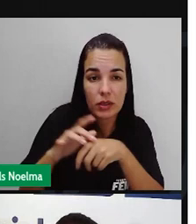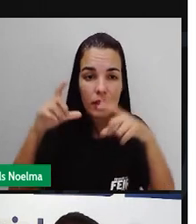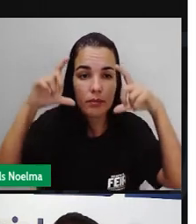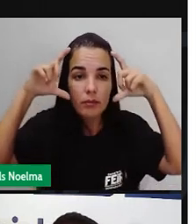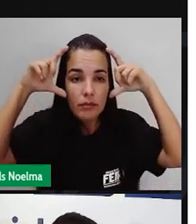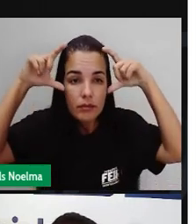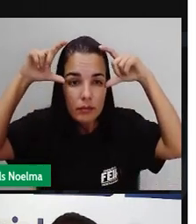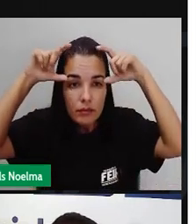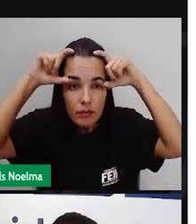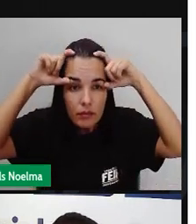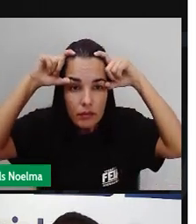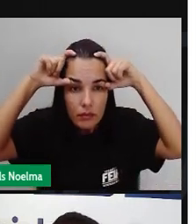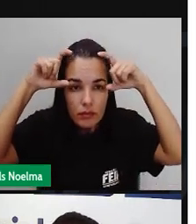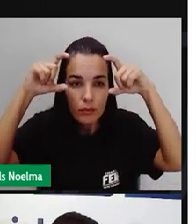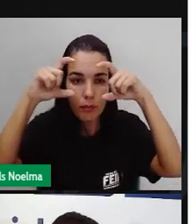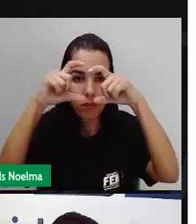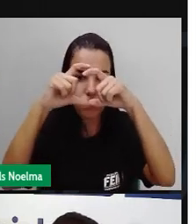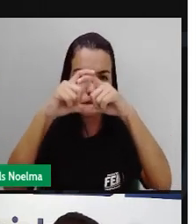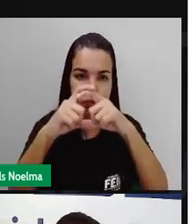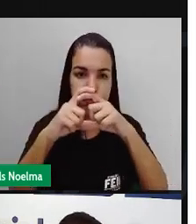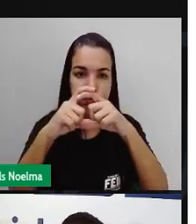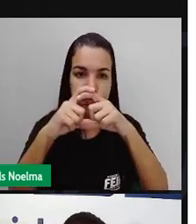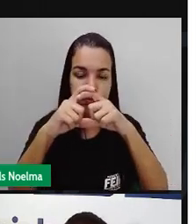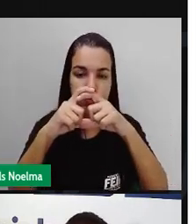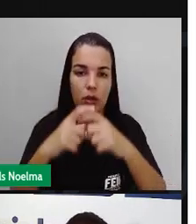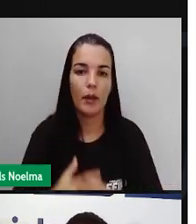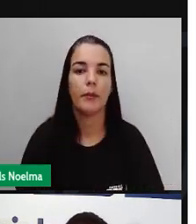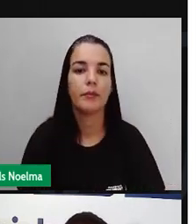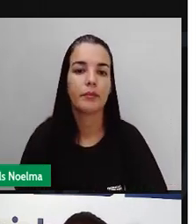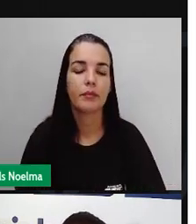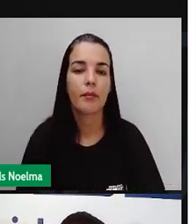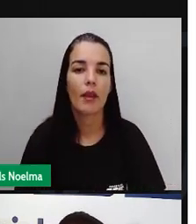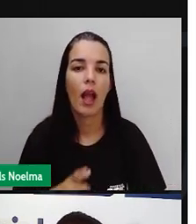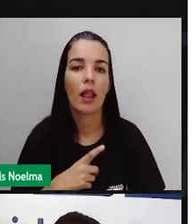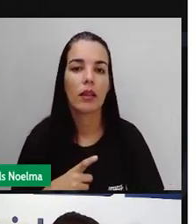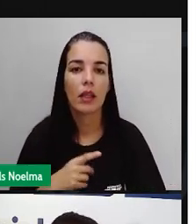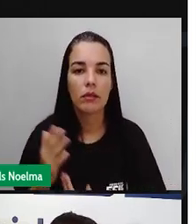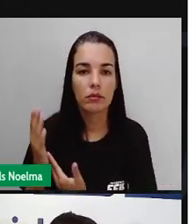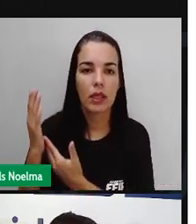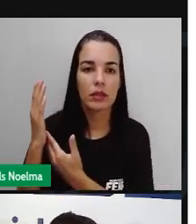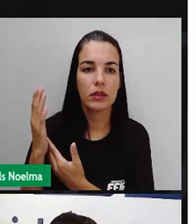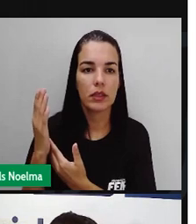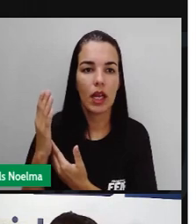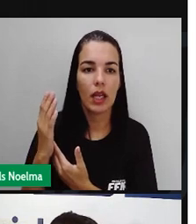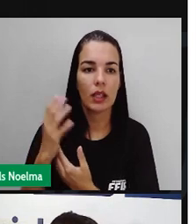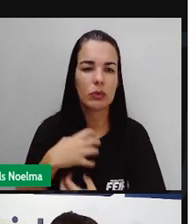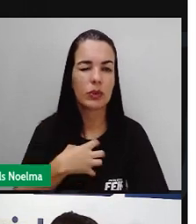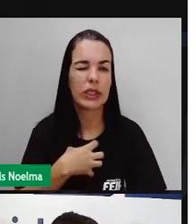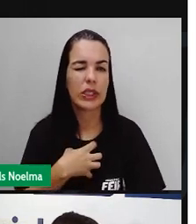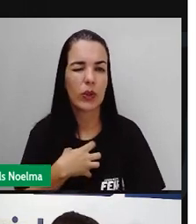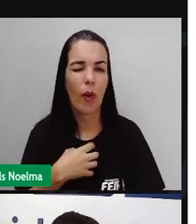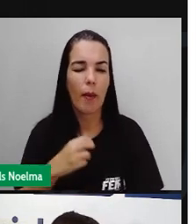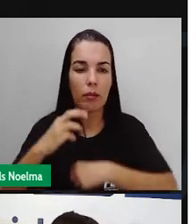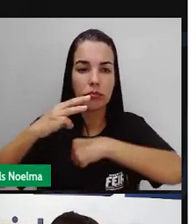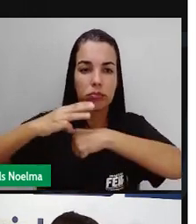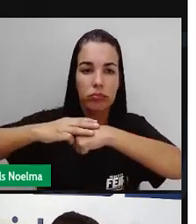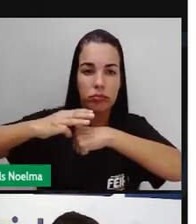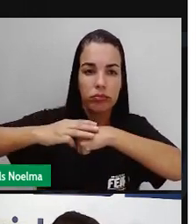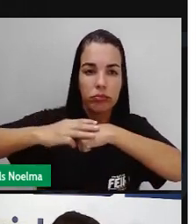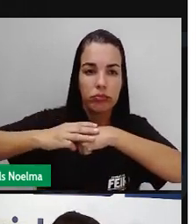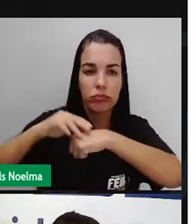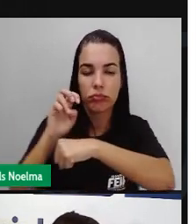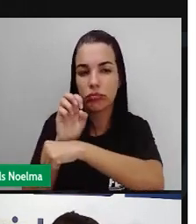do cérebro. E nós temos aqui a zika vírus que nós vamos ter com os